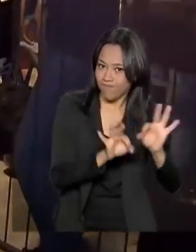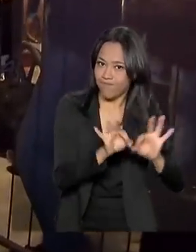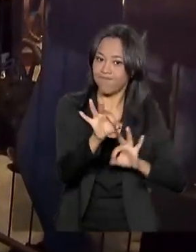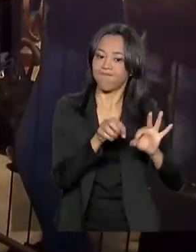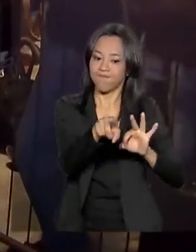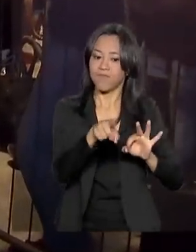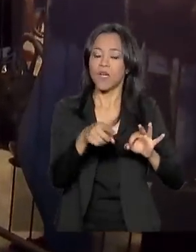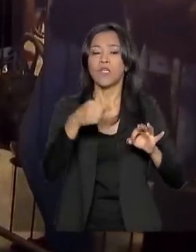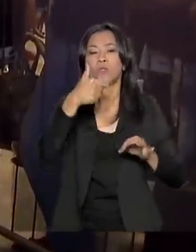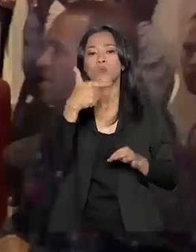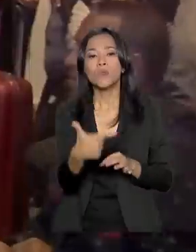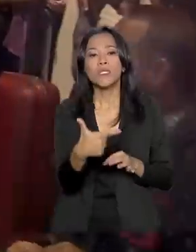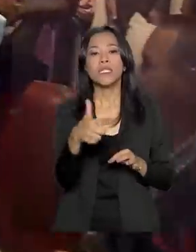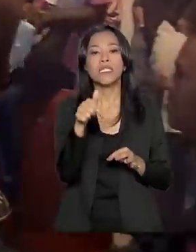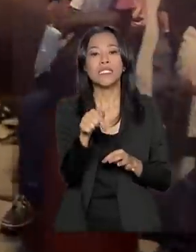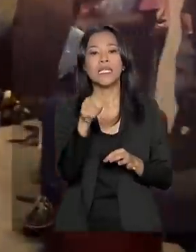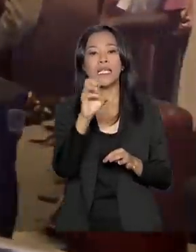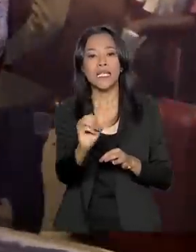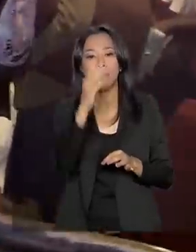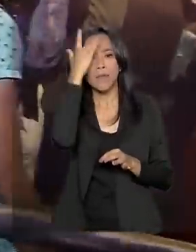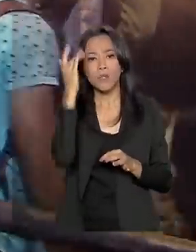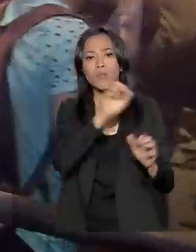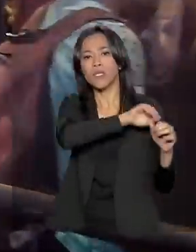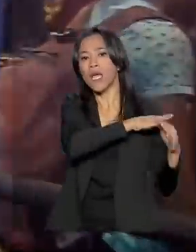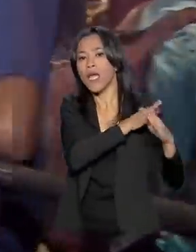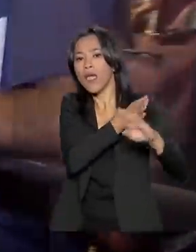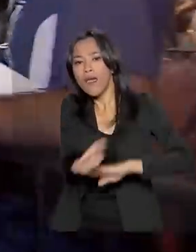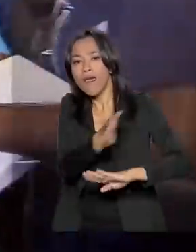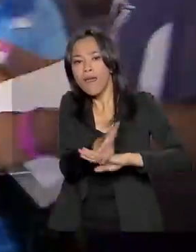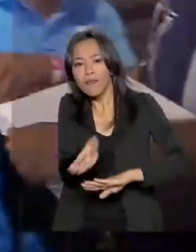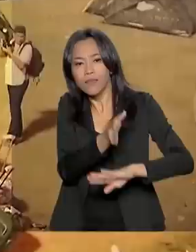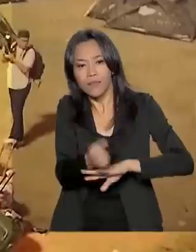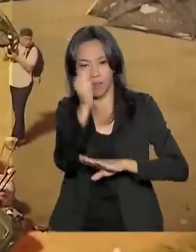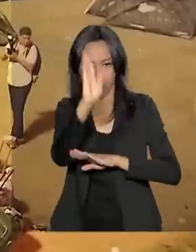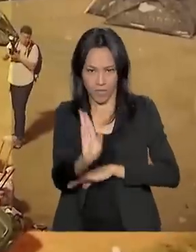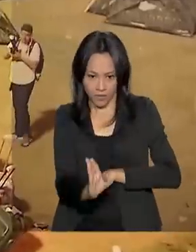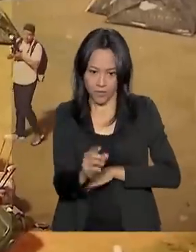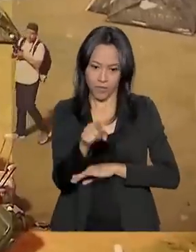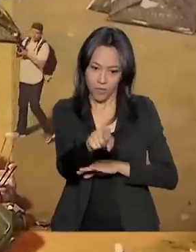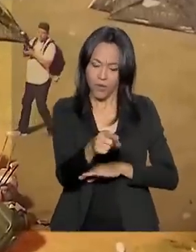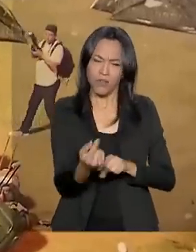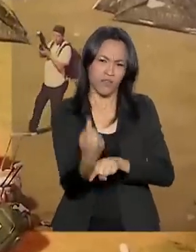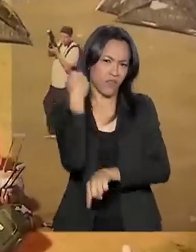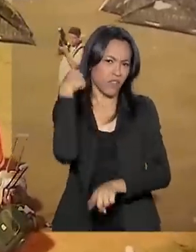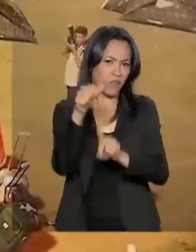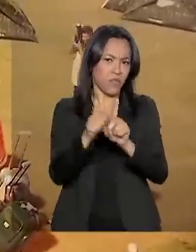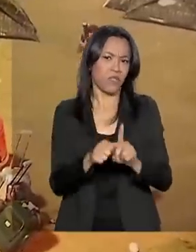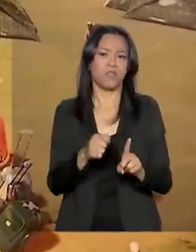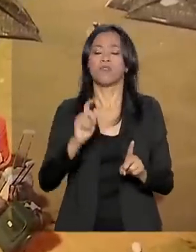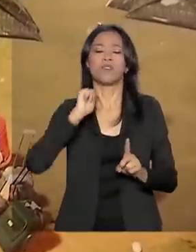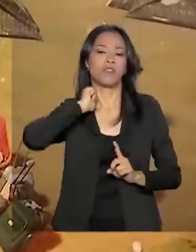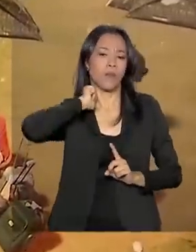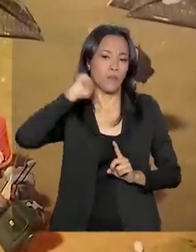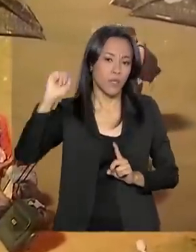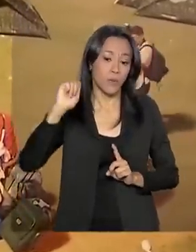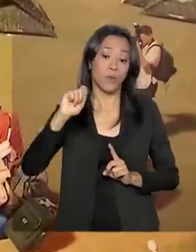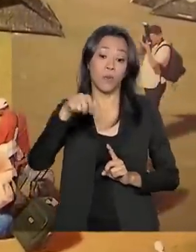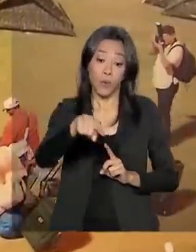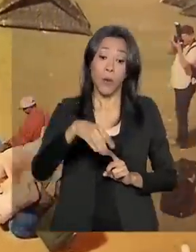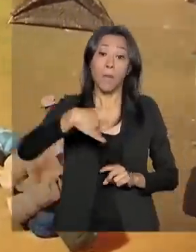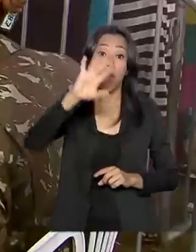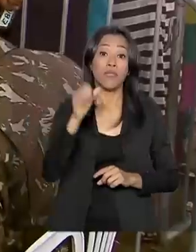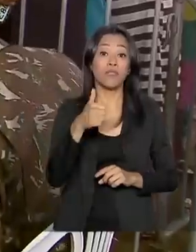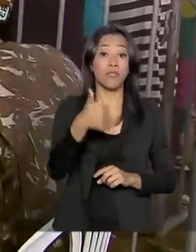de 270 pessoas cruzam a fronteira entre o Brasil e Venezuela. Desde abril do ano passado, mais de 150 mil